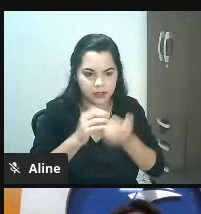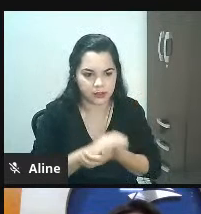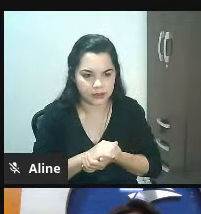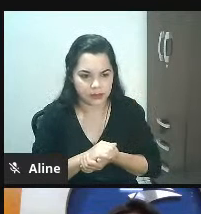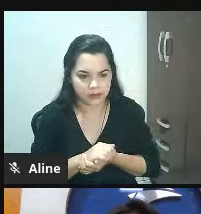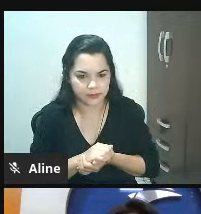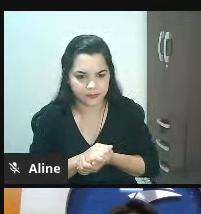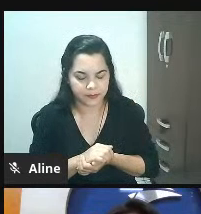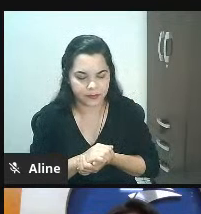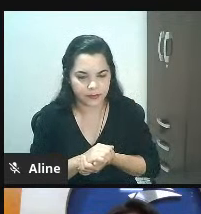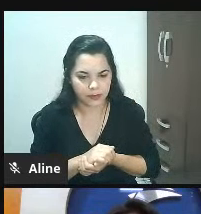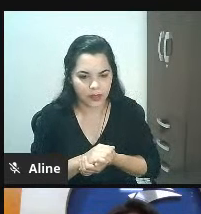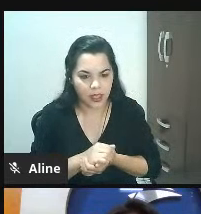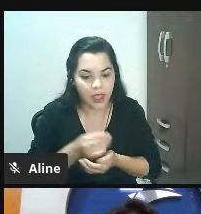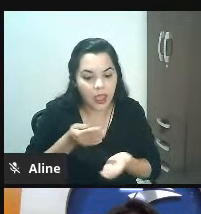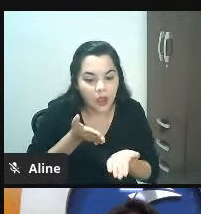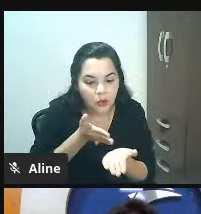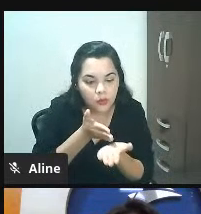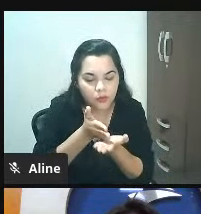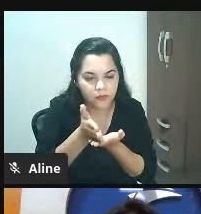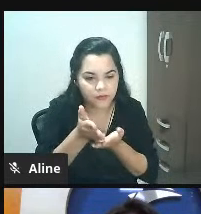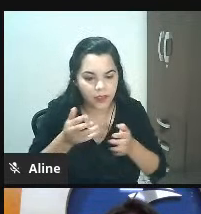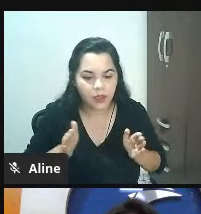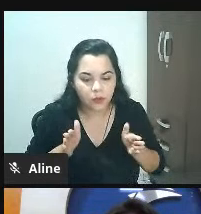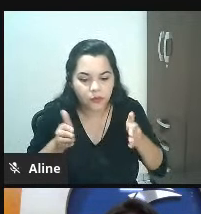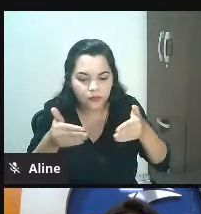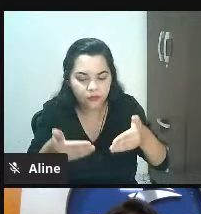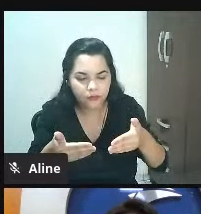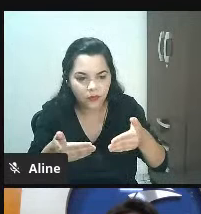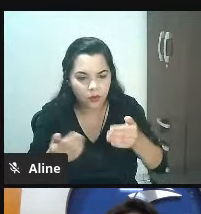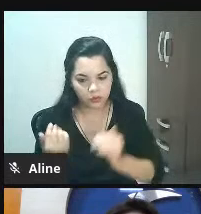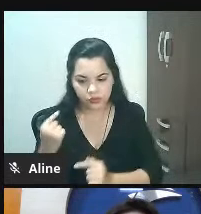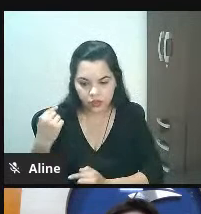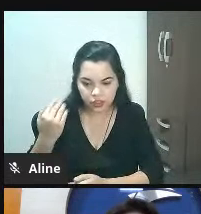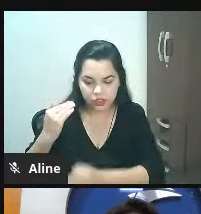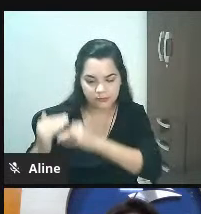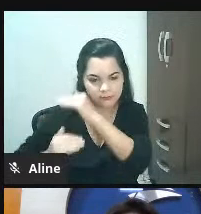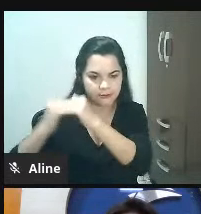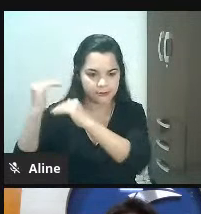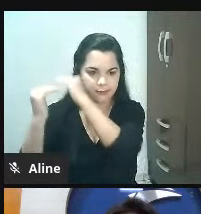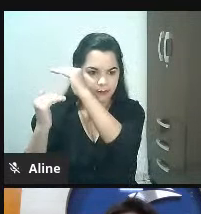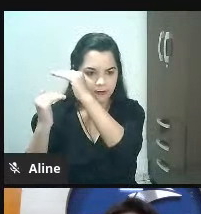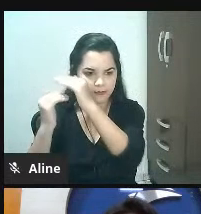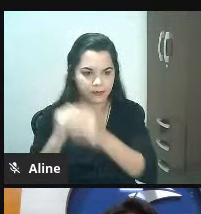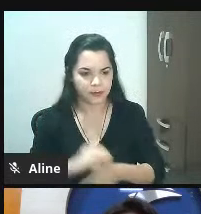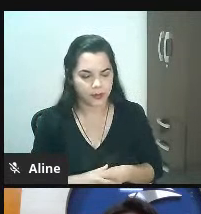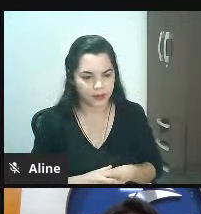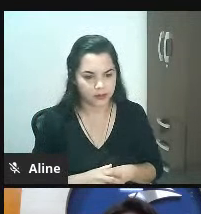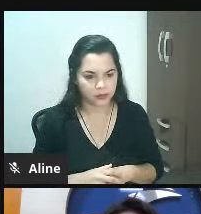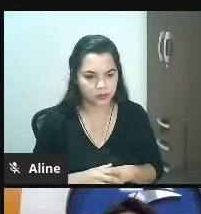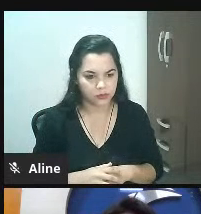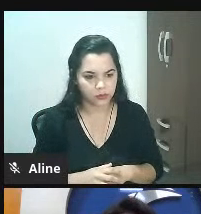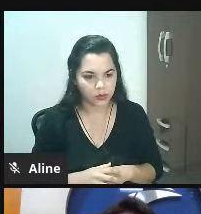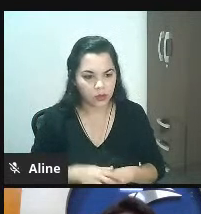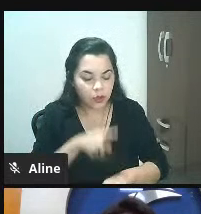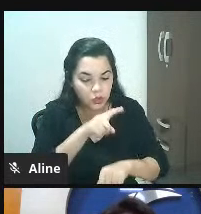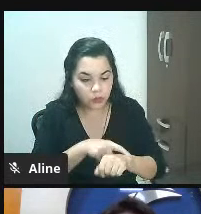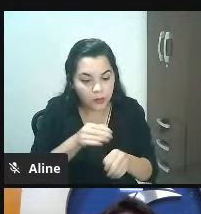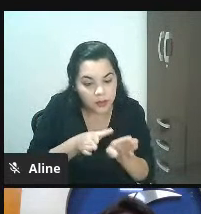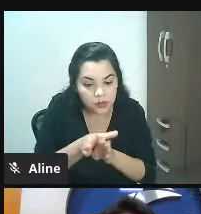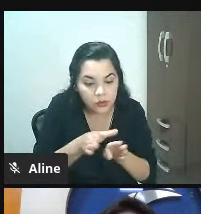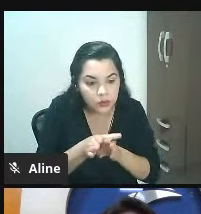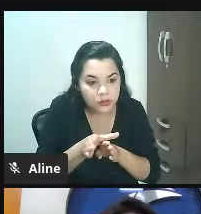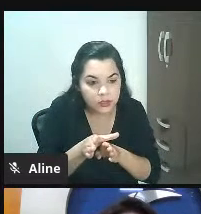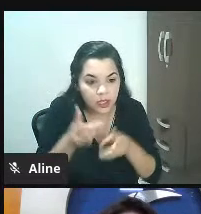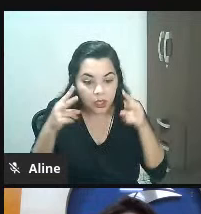desempenho. Então, tem muito lugar que as pessoas falam assim, nossa, a gente precisa melhorar as vendas. A primeira coisa que uma consultoria que chega e fala assim, deixa eu ver os